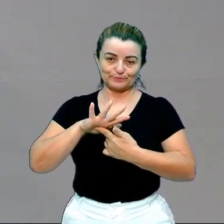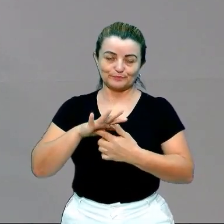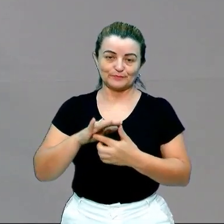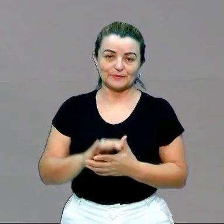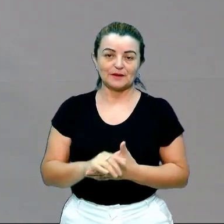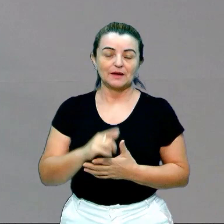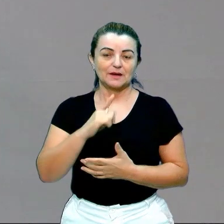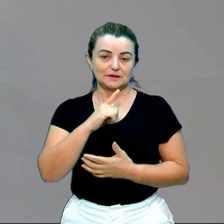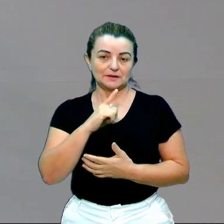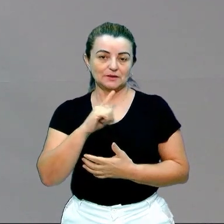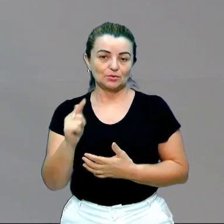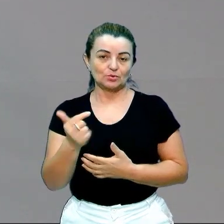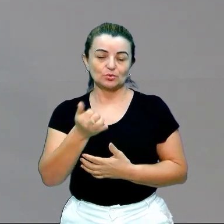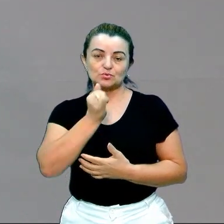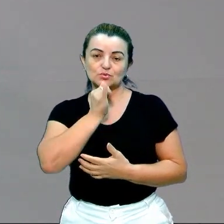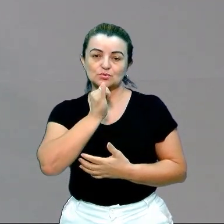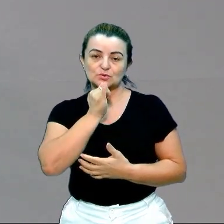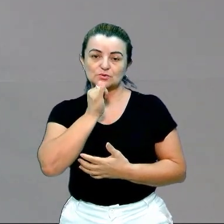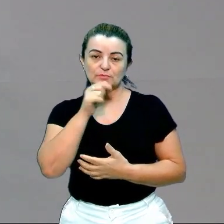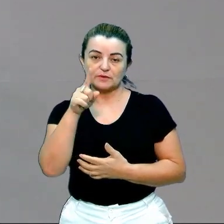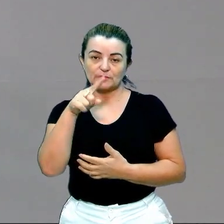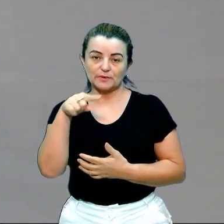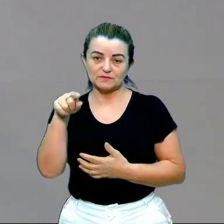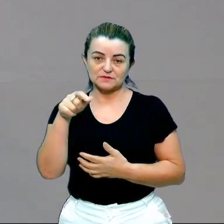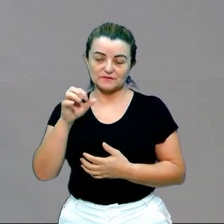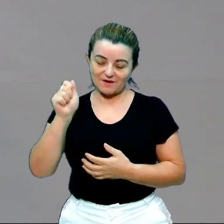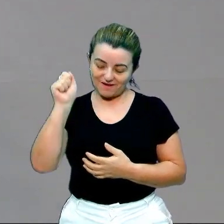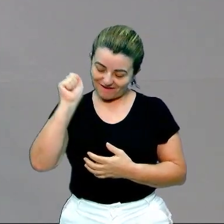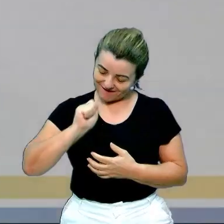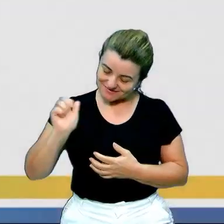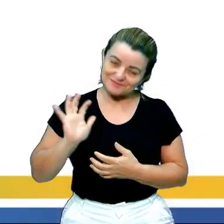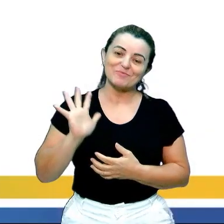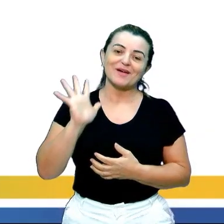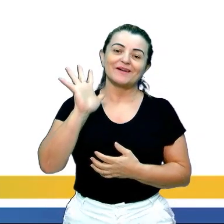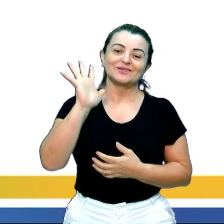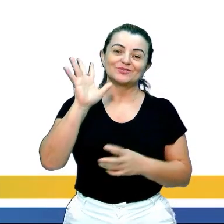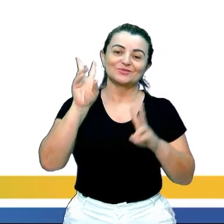trouxe outro exemplo para que vocês possam ficar expertos no assunto.